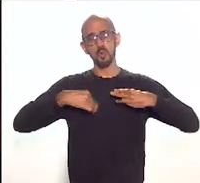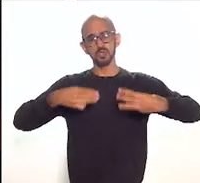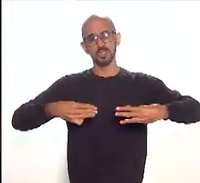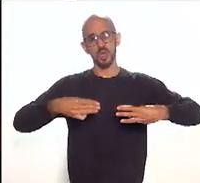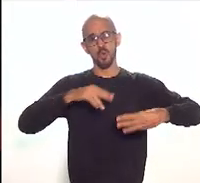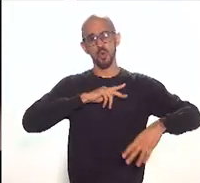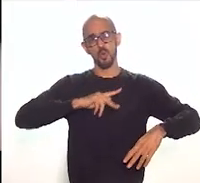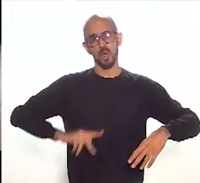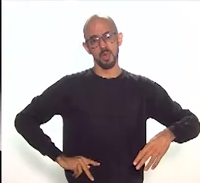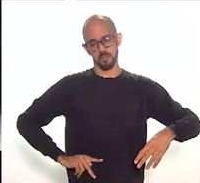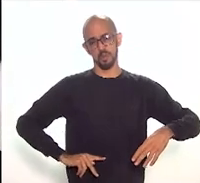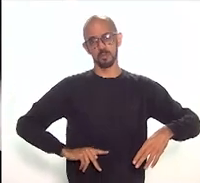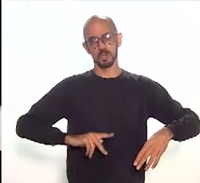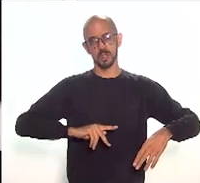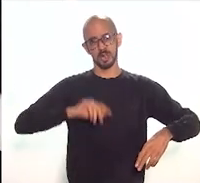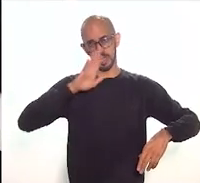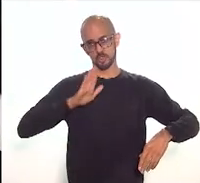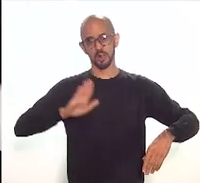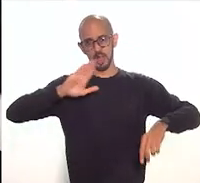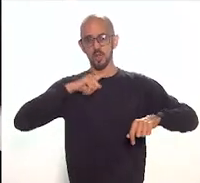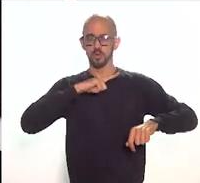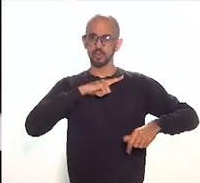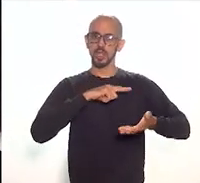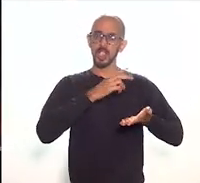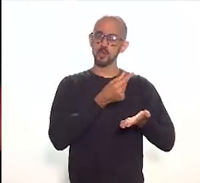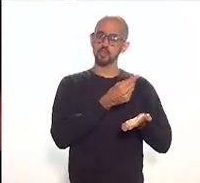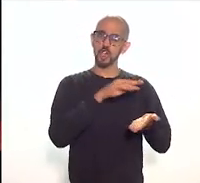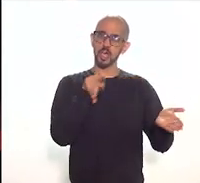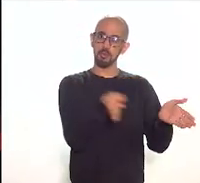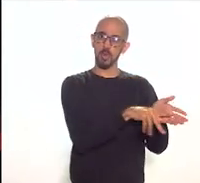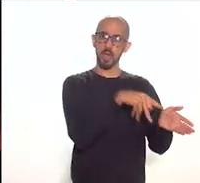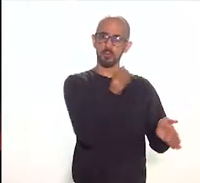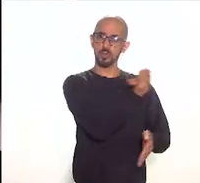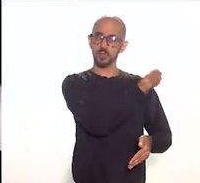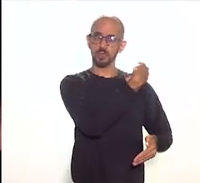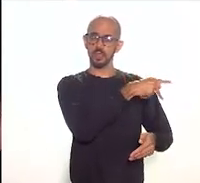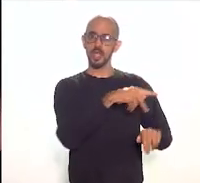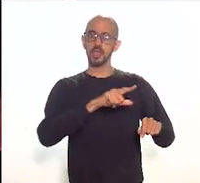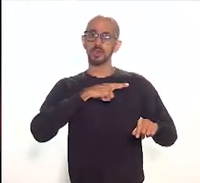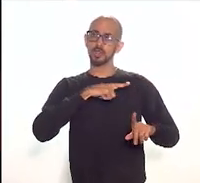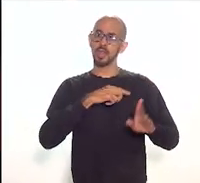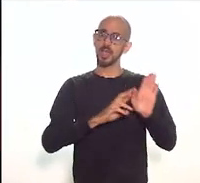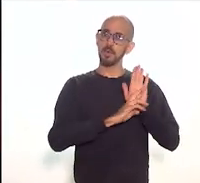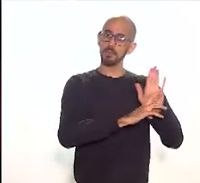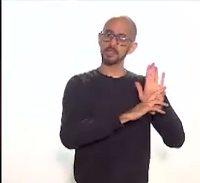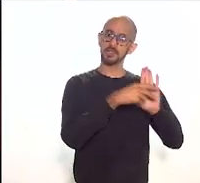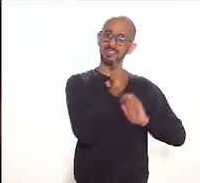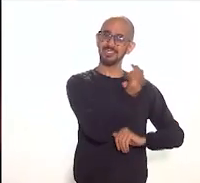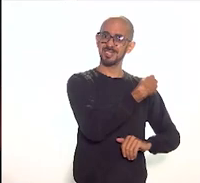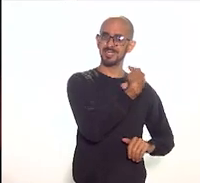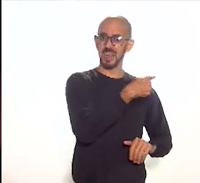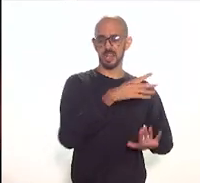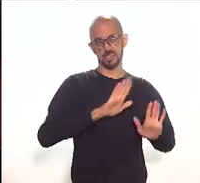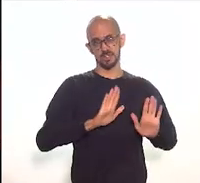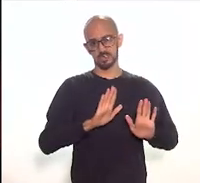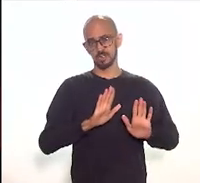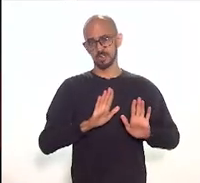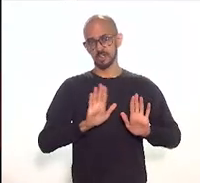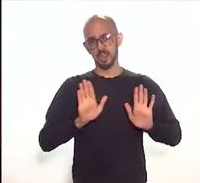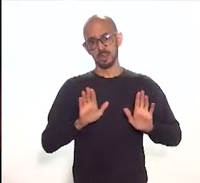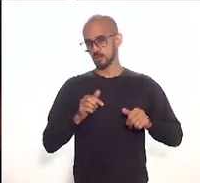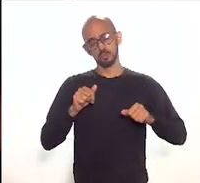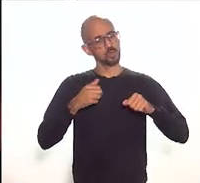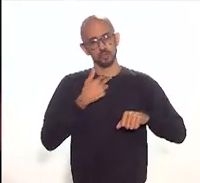gestor próprio que é de membros do poder público e da sociedade civil então não é uma coisa que a gente pode simplesmente